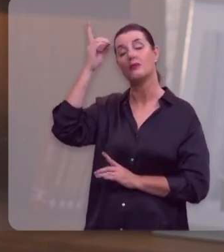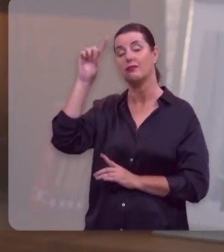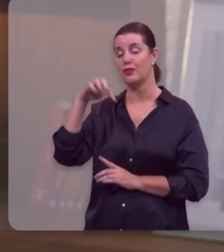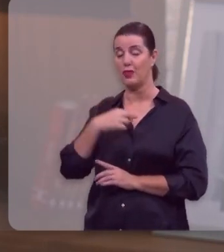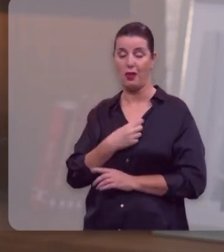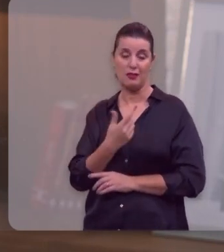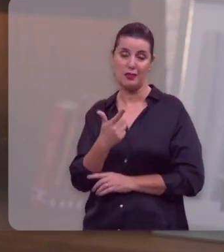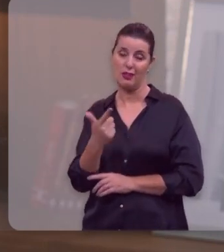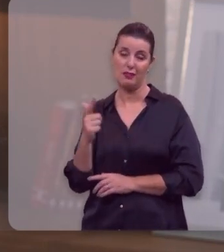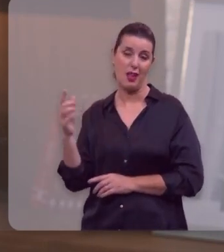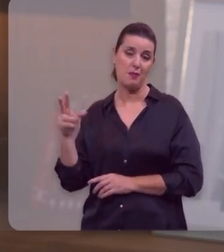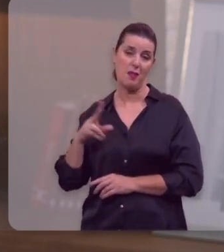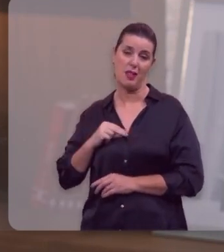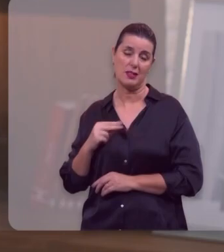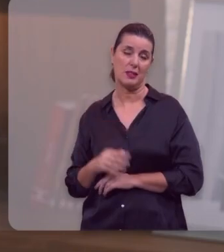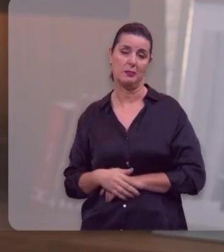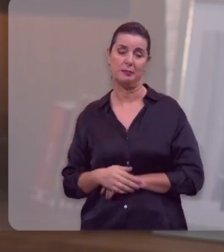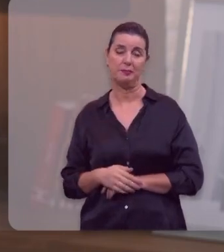não merecemos.